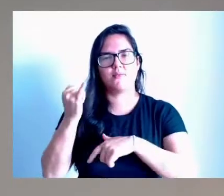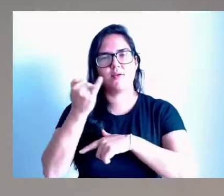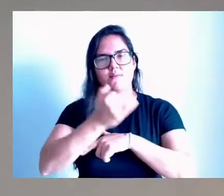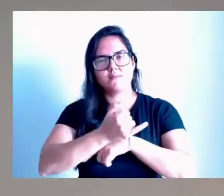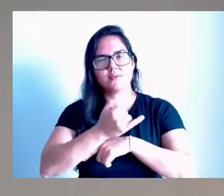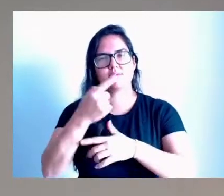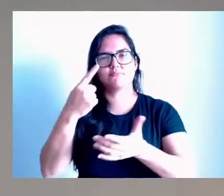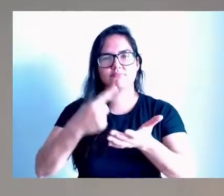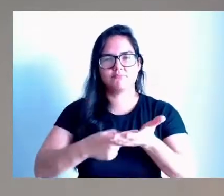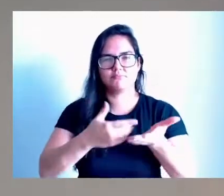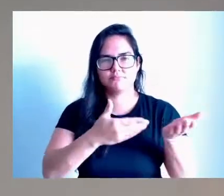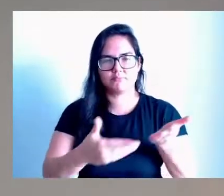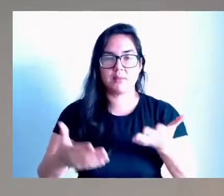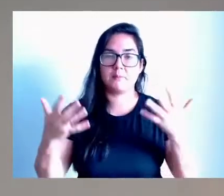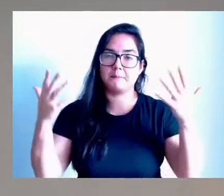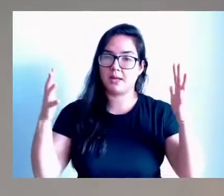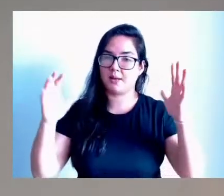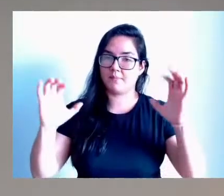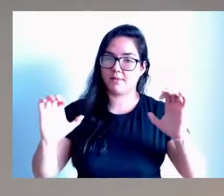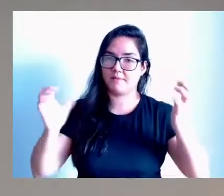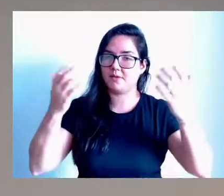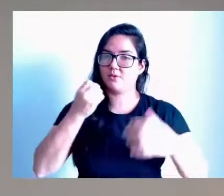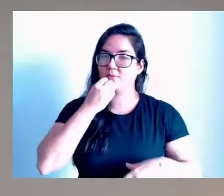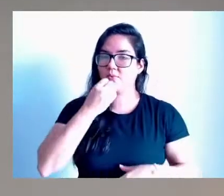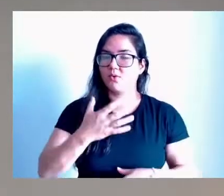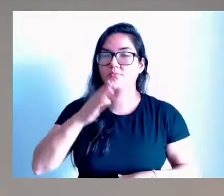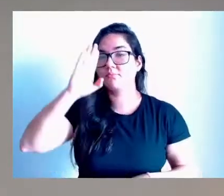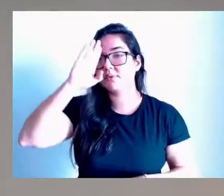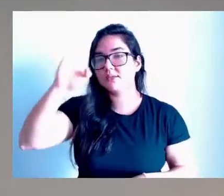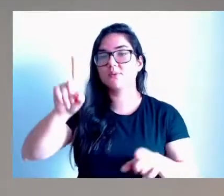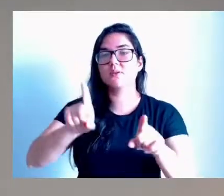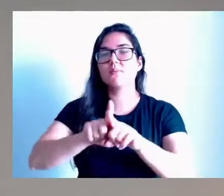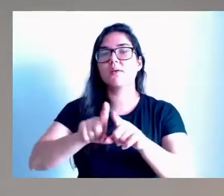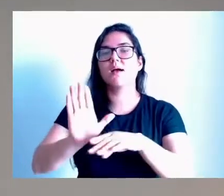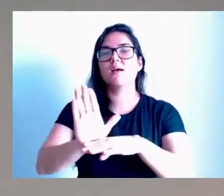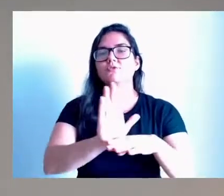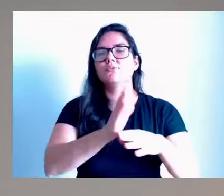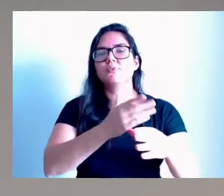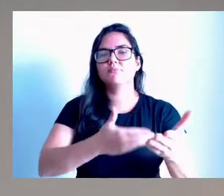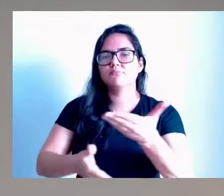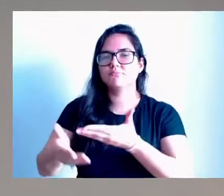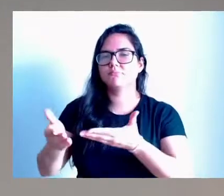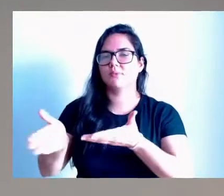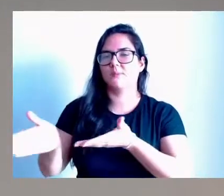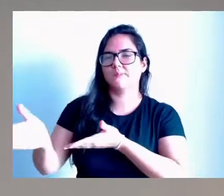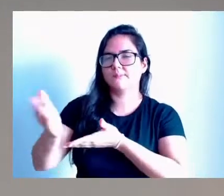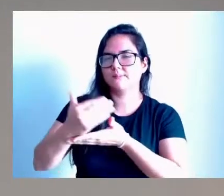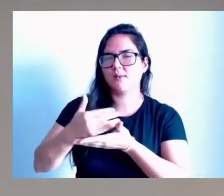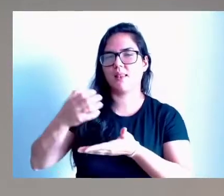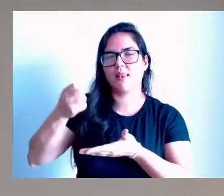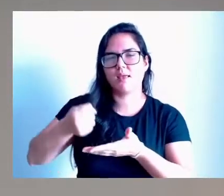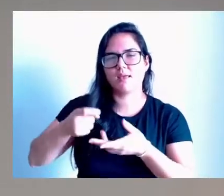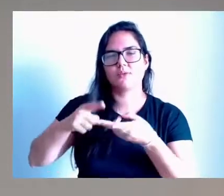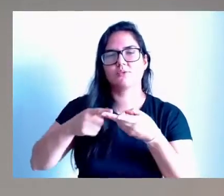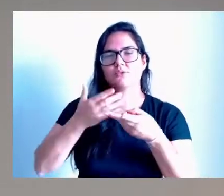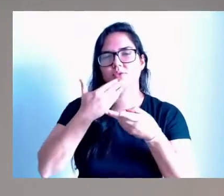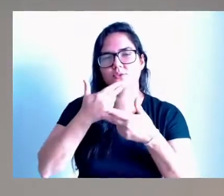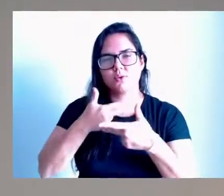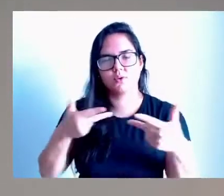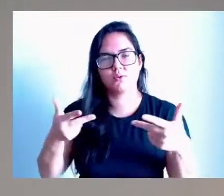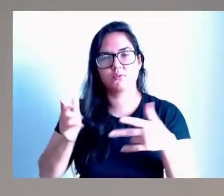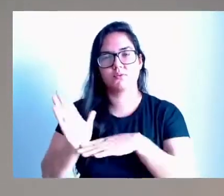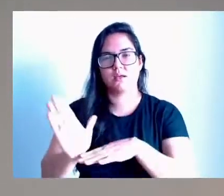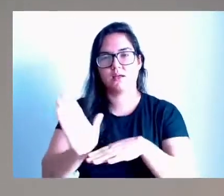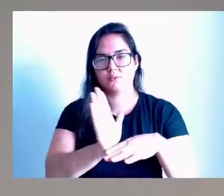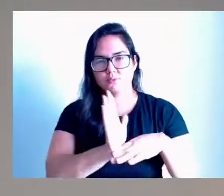Parabéns, foi um grande evento. E, principalmente, ajudando o nosso próximo, que foi arrecadado bastante leite e bastante alimentação, que foi doado para a Pó-Azília do Seu Doca.